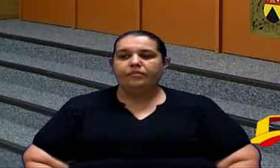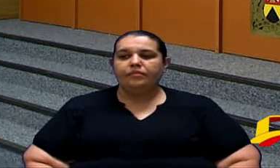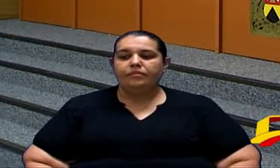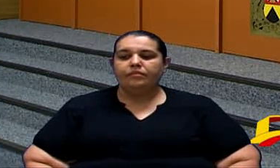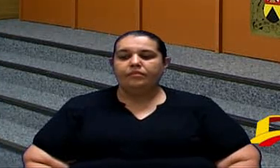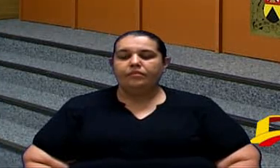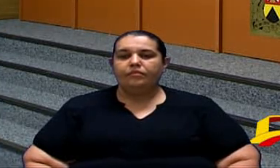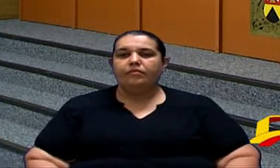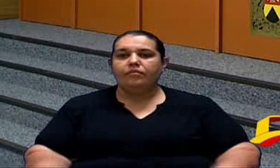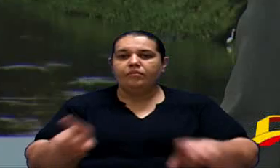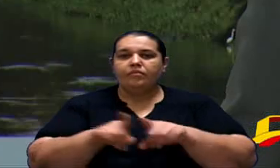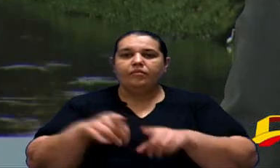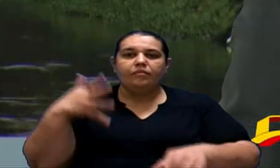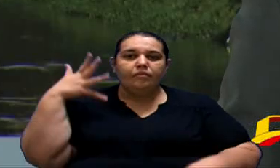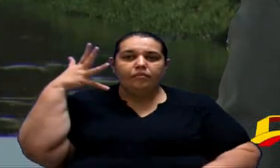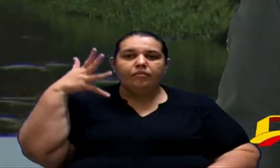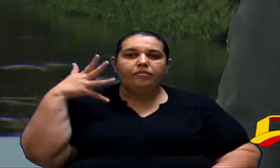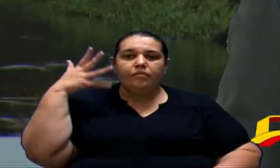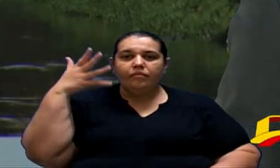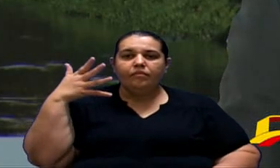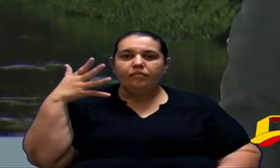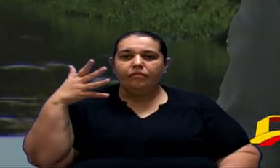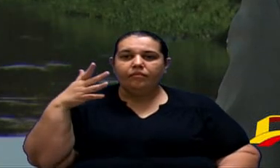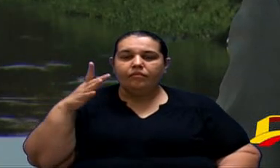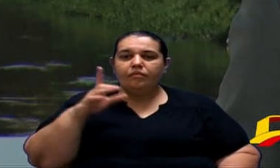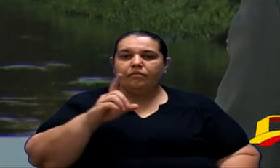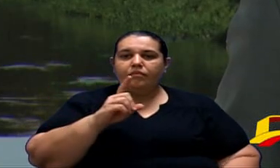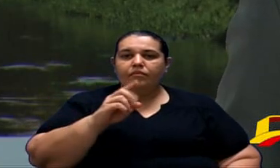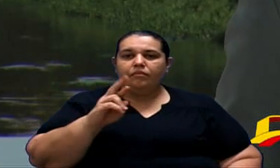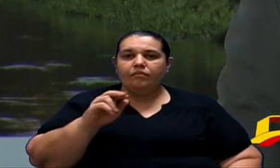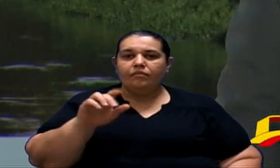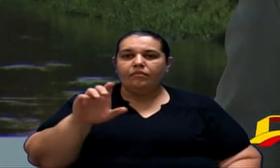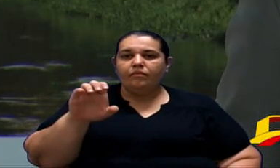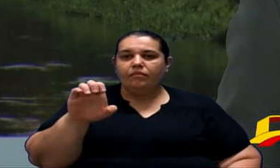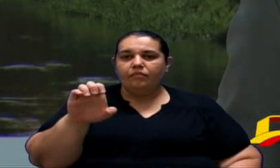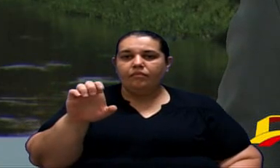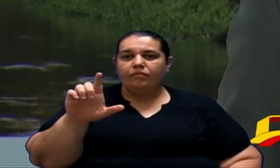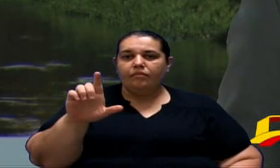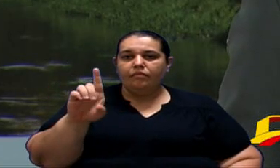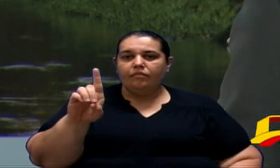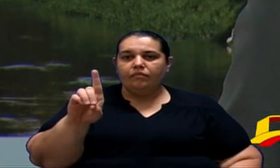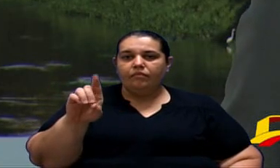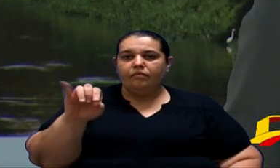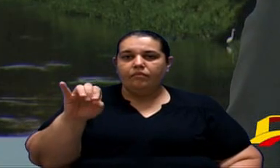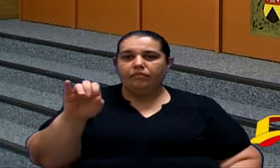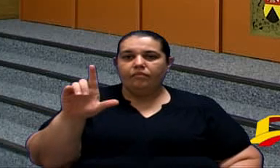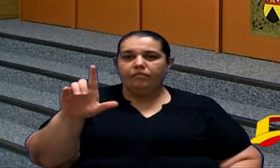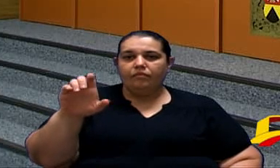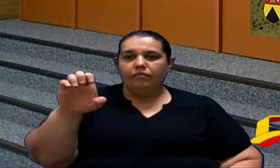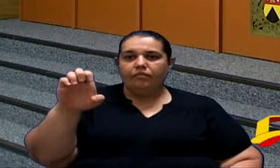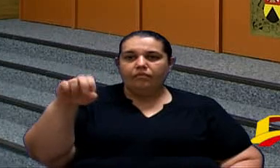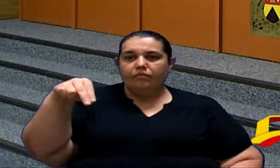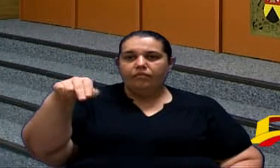Também palestrante nesta noite, doutora Edilena Campagnoli.